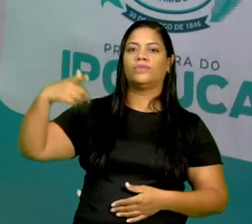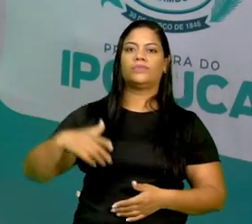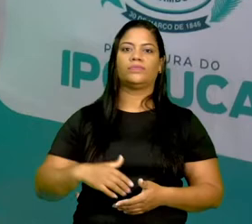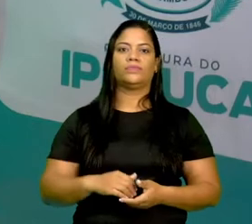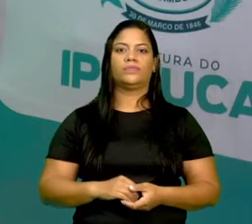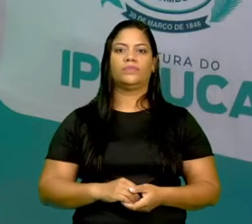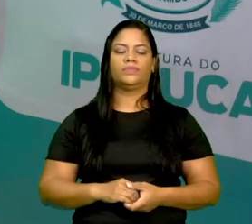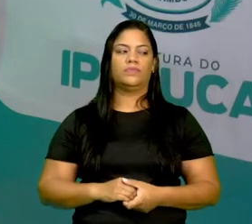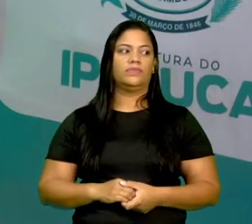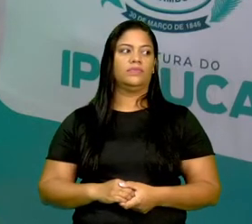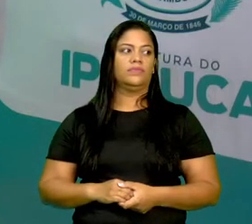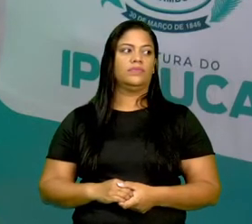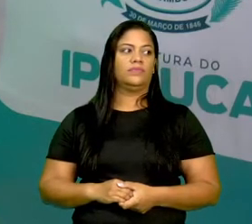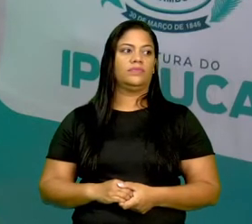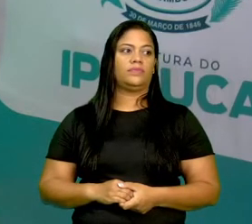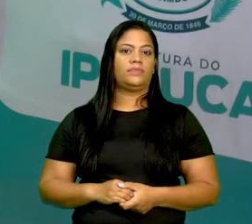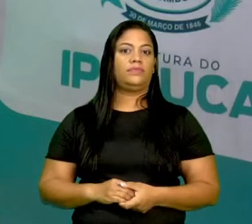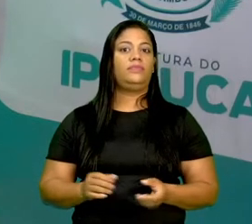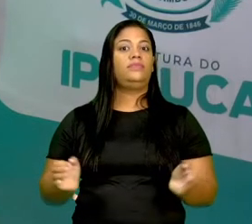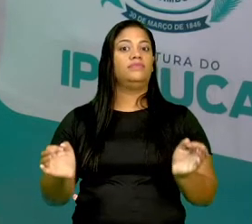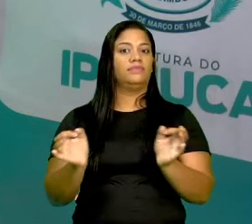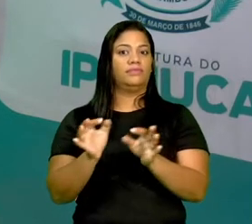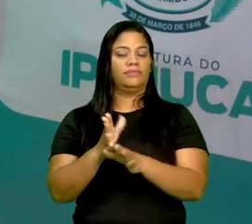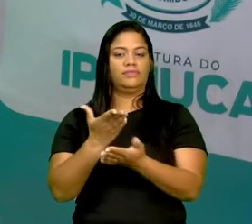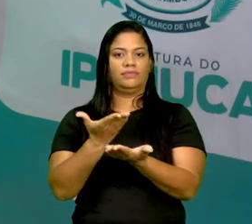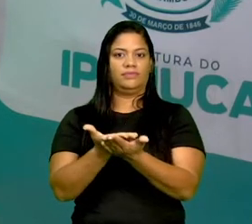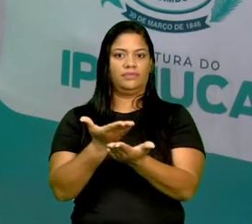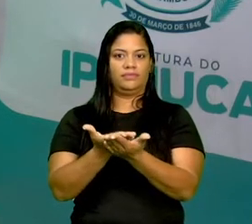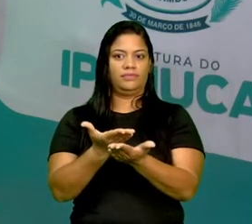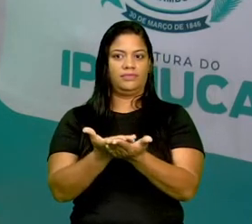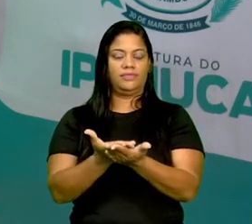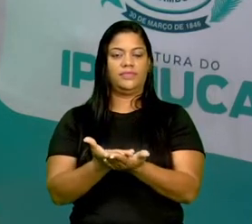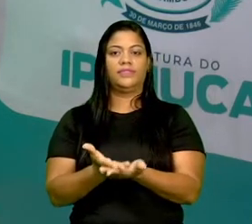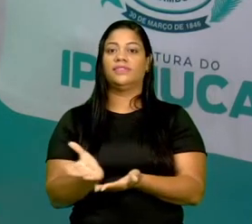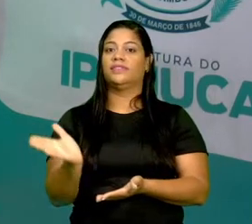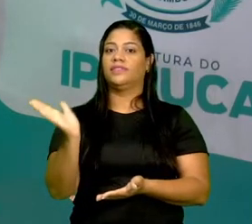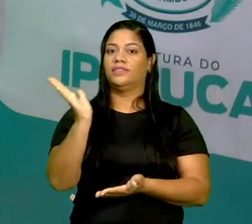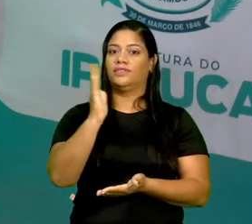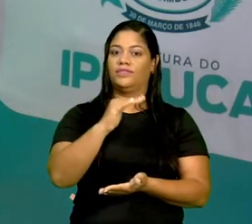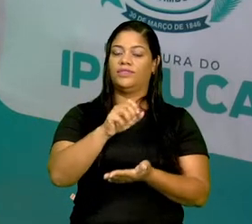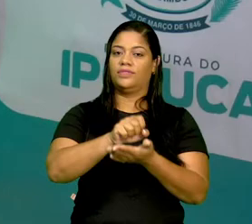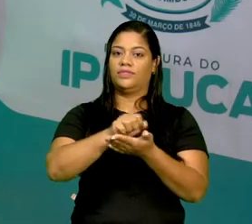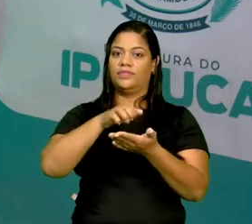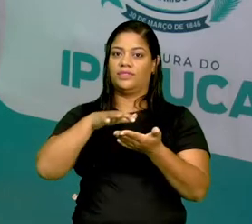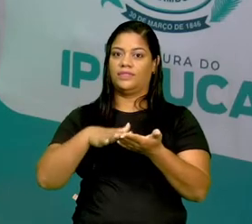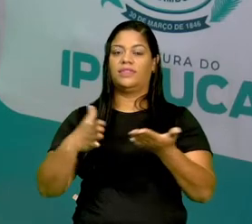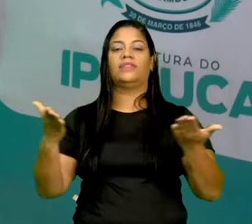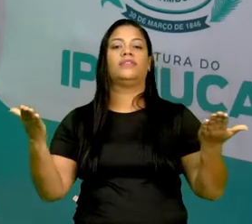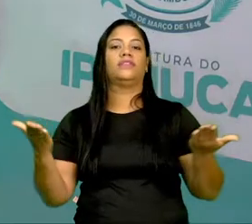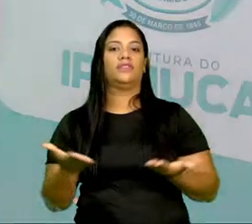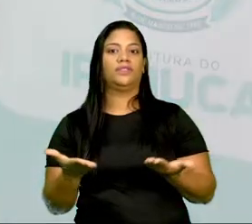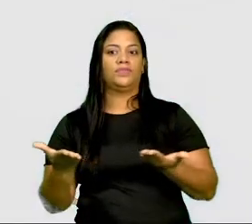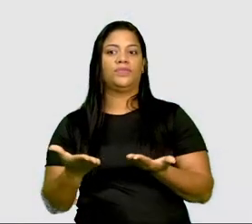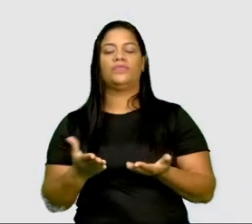E aí, para concluirmos a nossa aula, vamos para a nossa atividade de hoje.